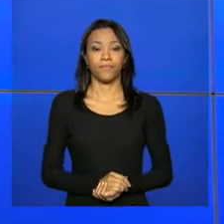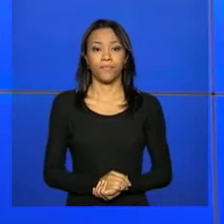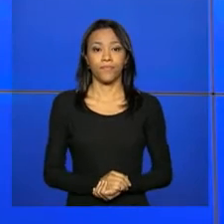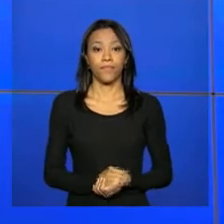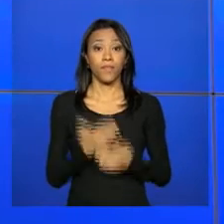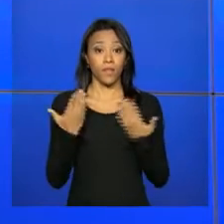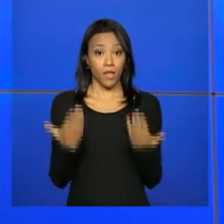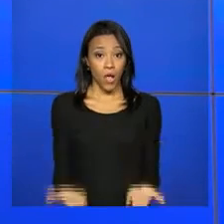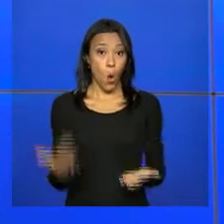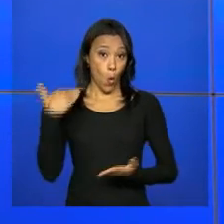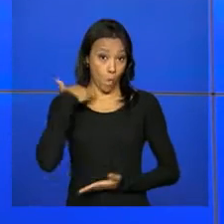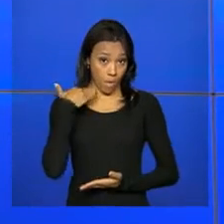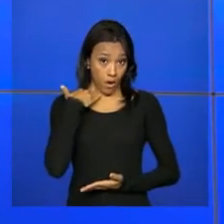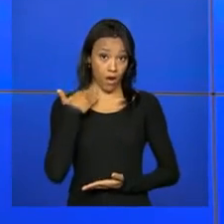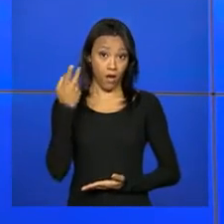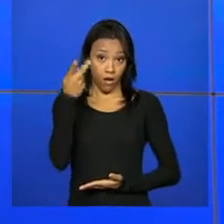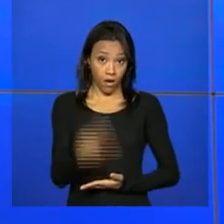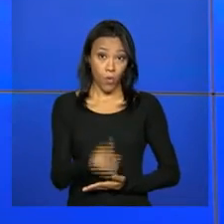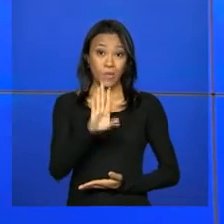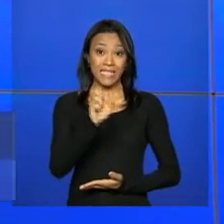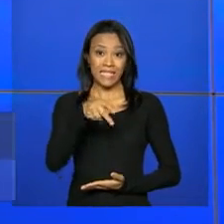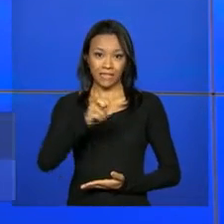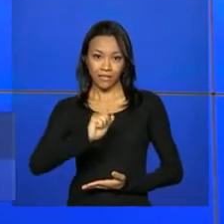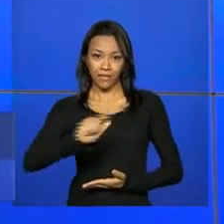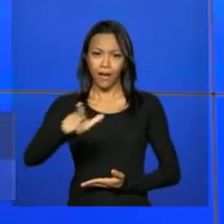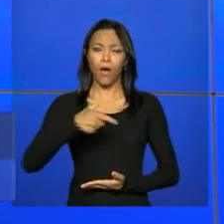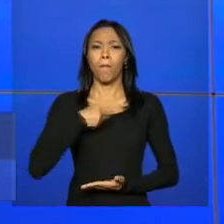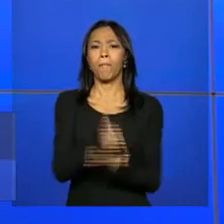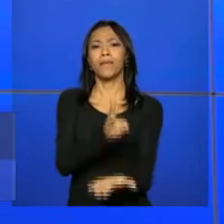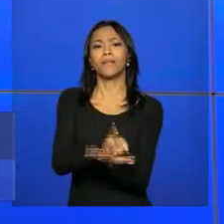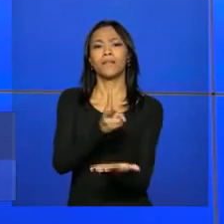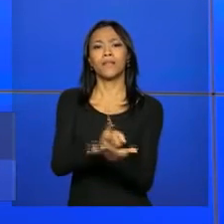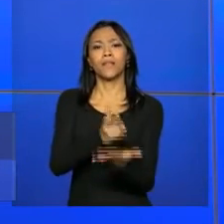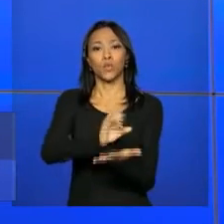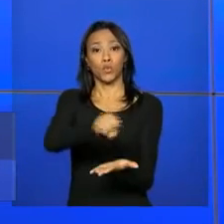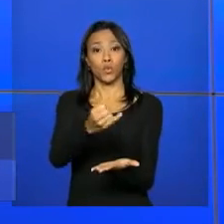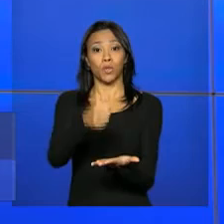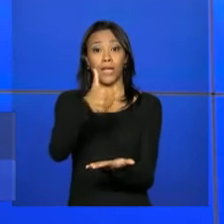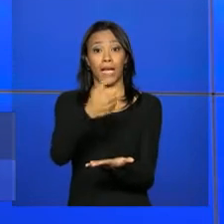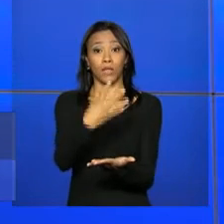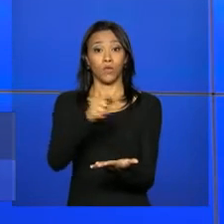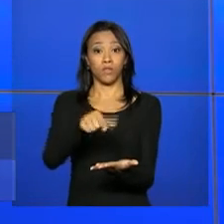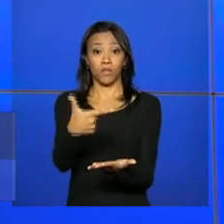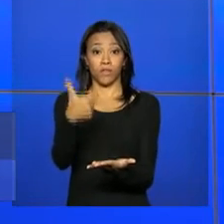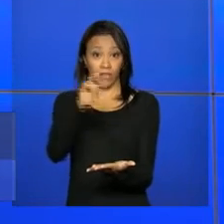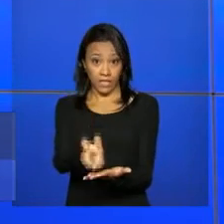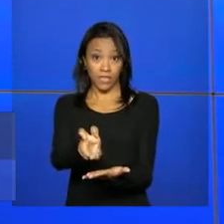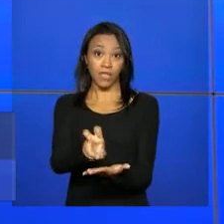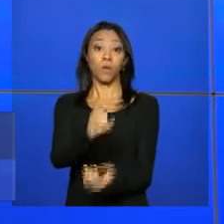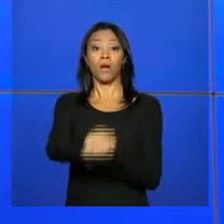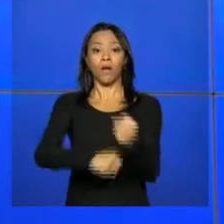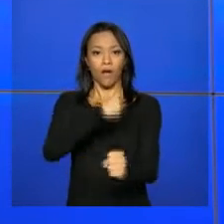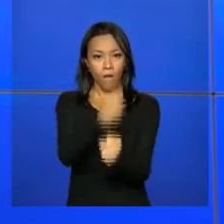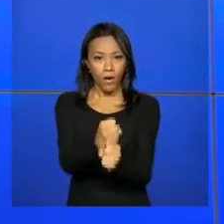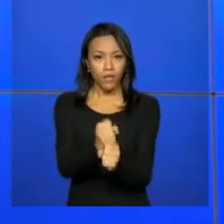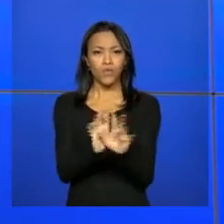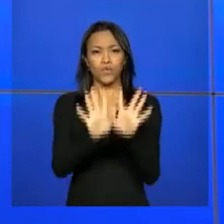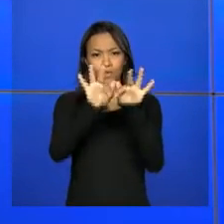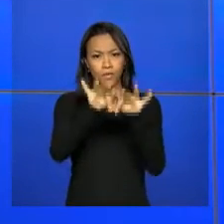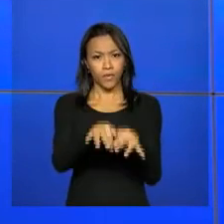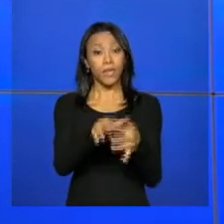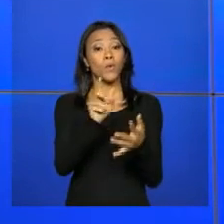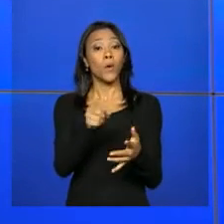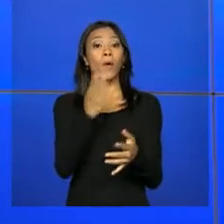O Banco Central decidiu manter novamente os juros estáveis em 14,25% ao ano. Ao fim do